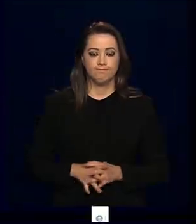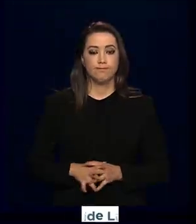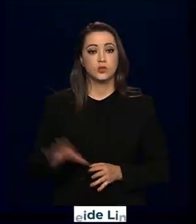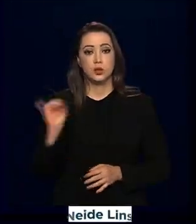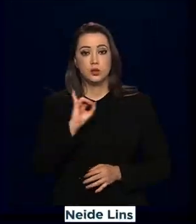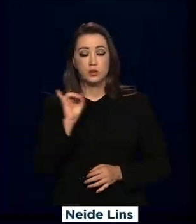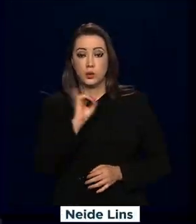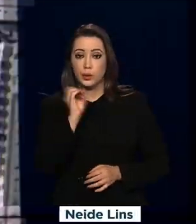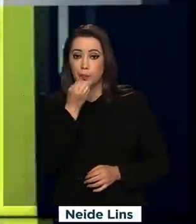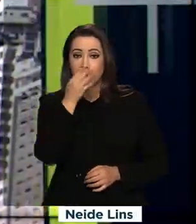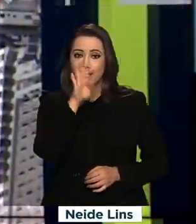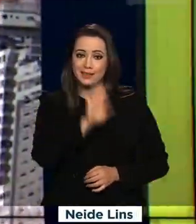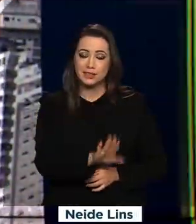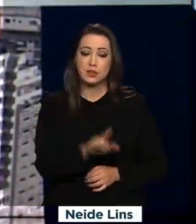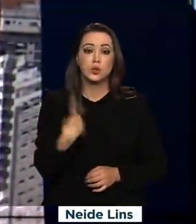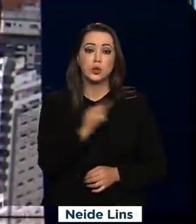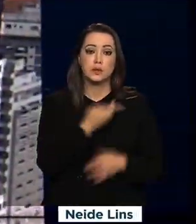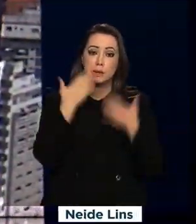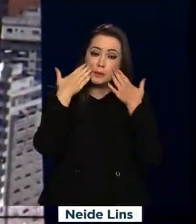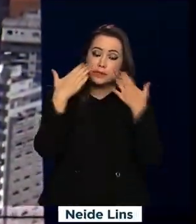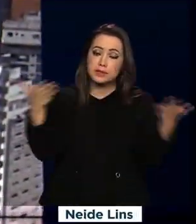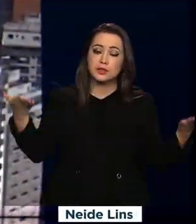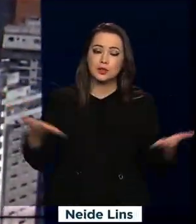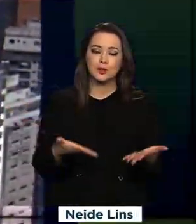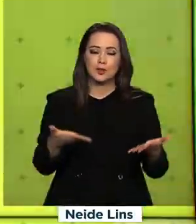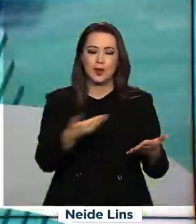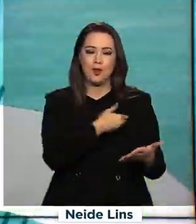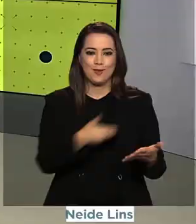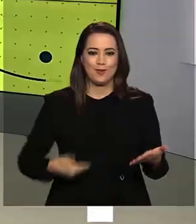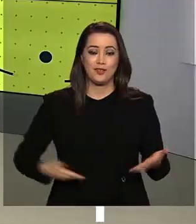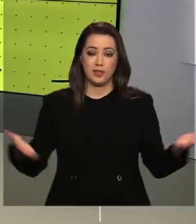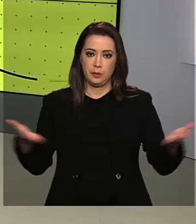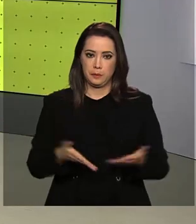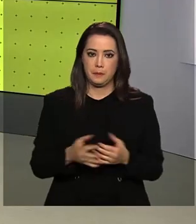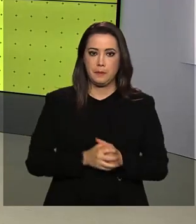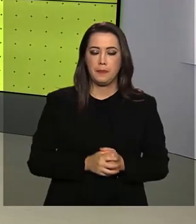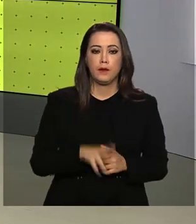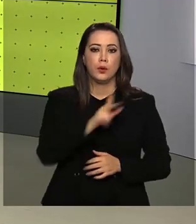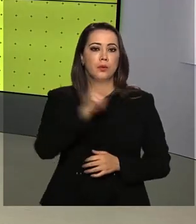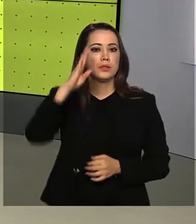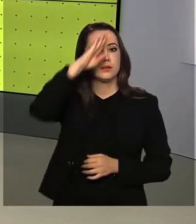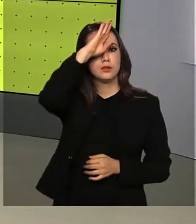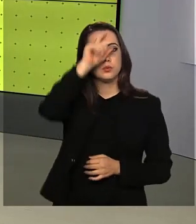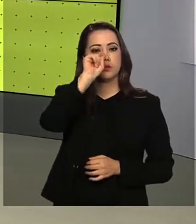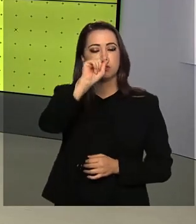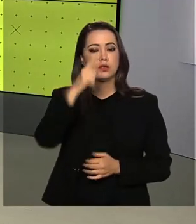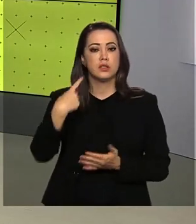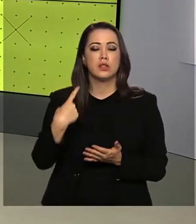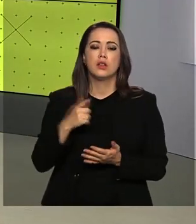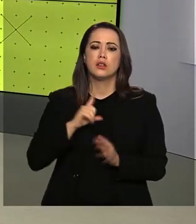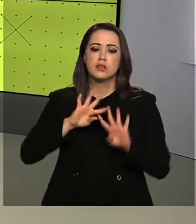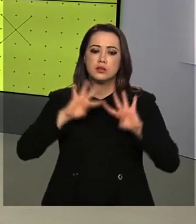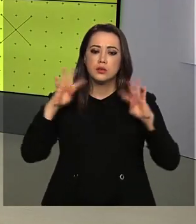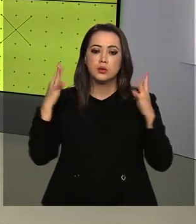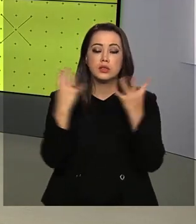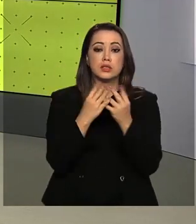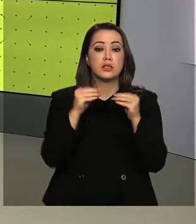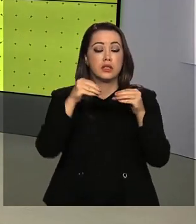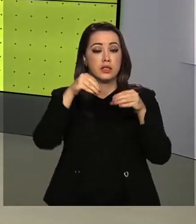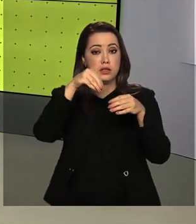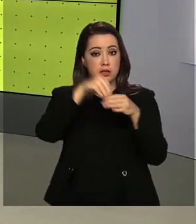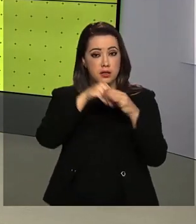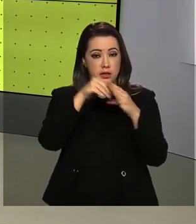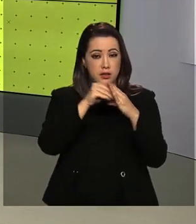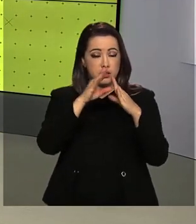Olá, boa tarde. Já estamos no ar com o Governo Agora. O presidente Jair Bolsonaro cumpre quarentena no Palácio da